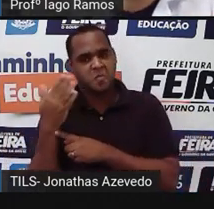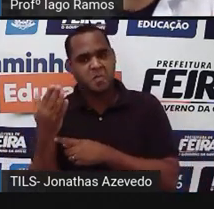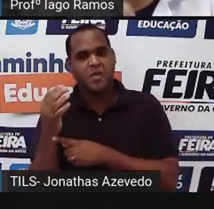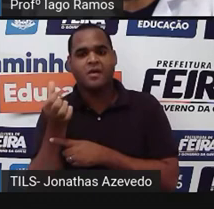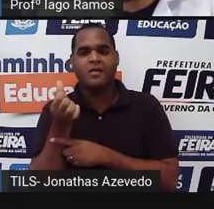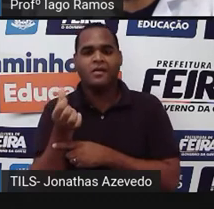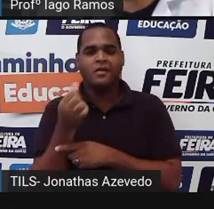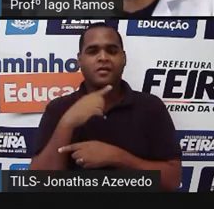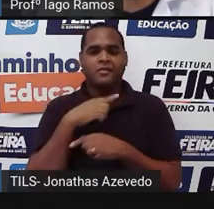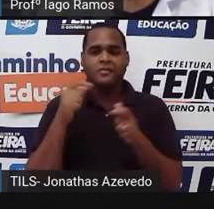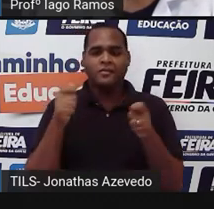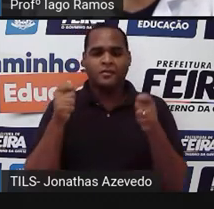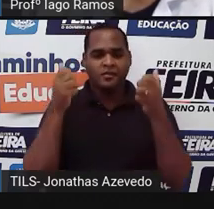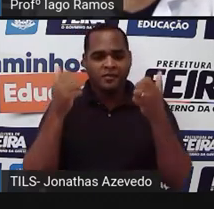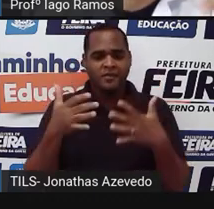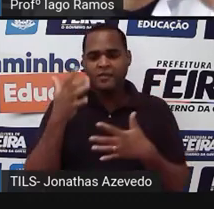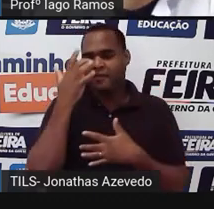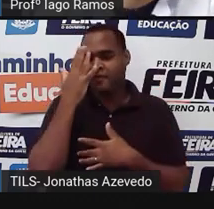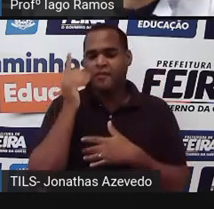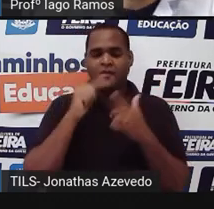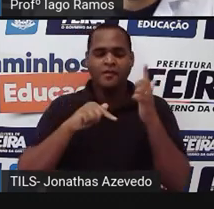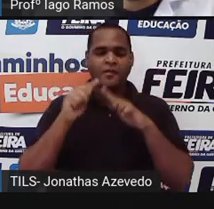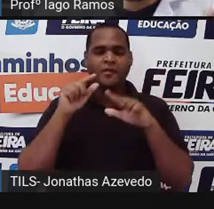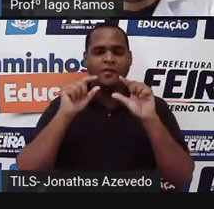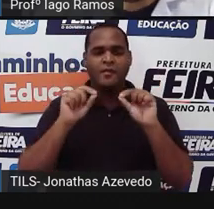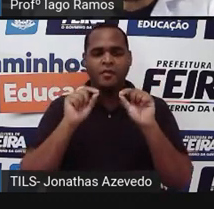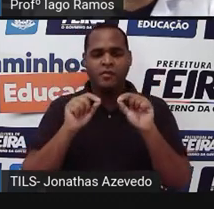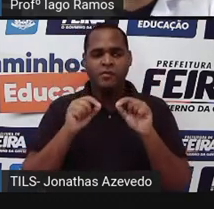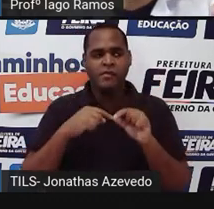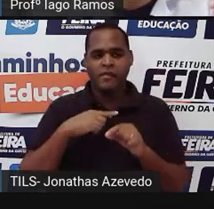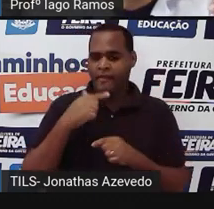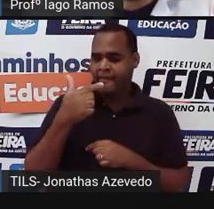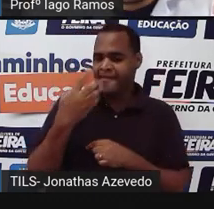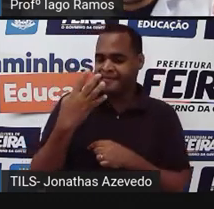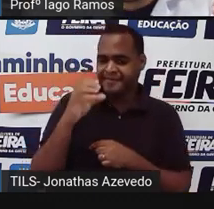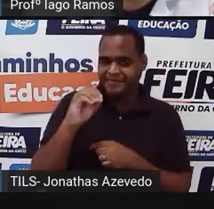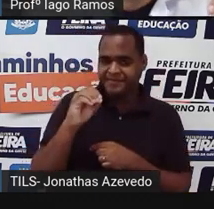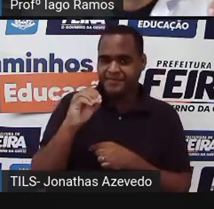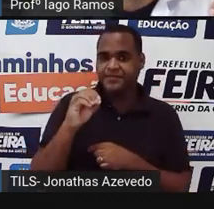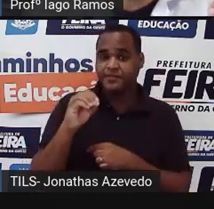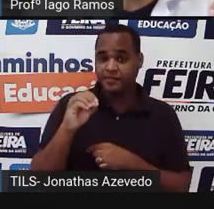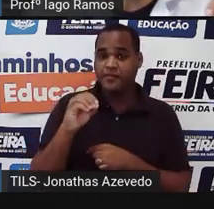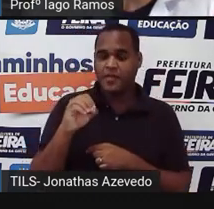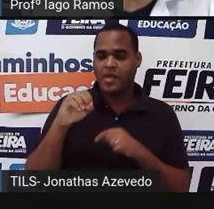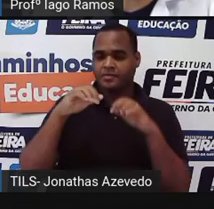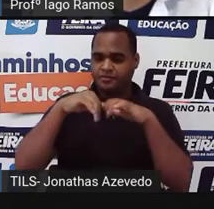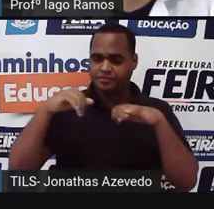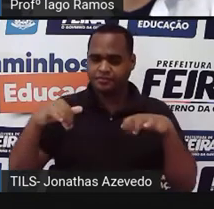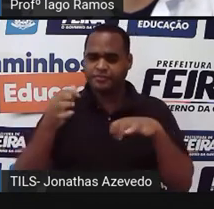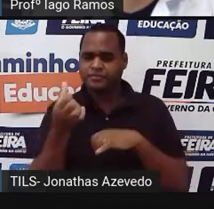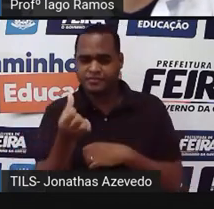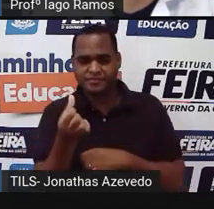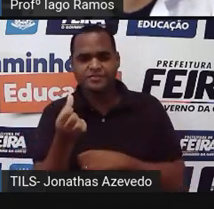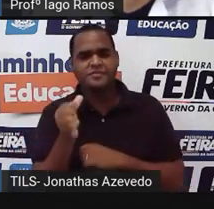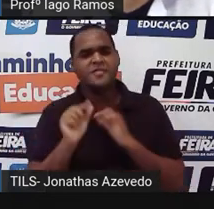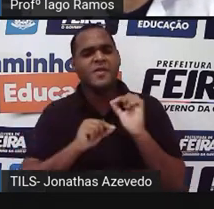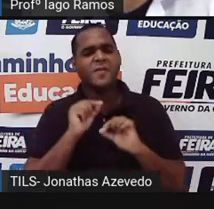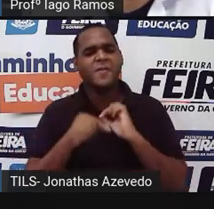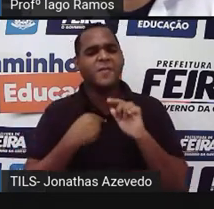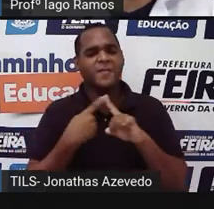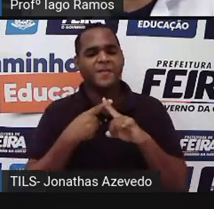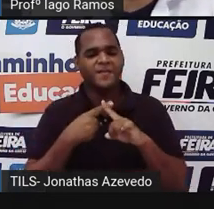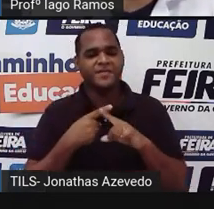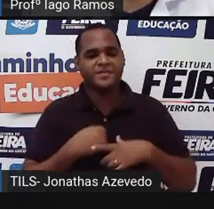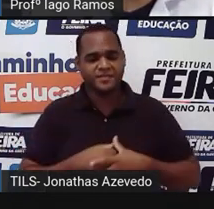assim que eu acho que vai ficar até mais fácil R$240 do R$6 tá? por que R$240 do R$6?